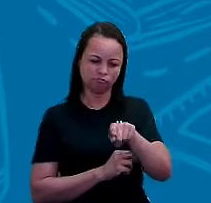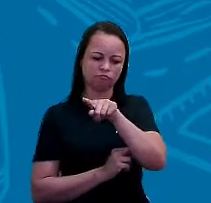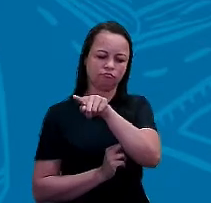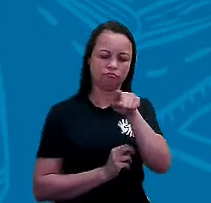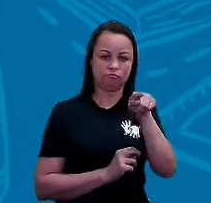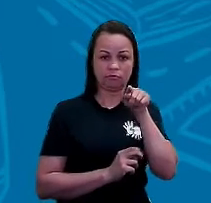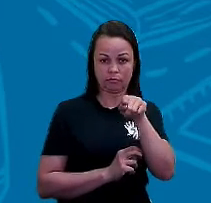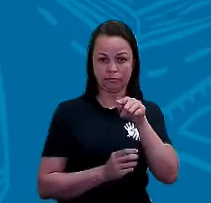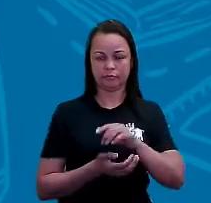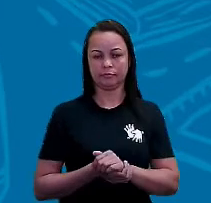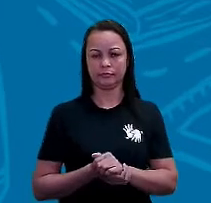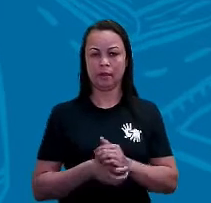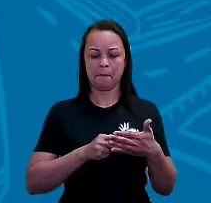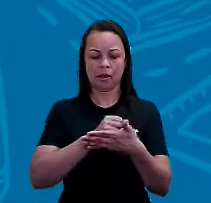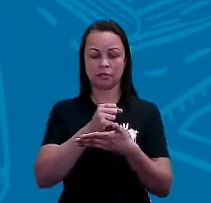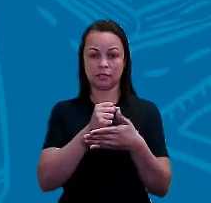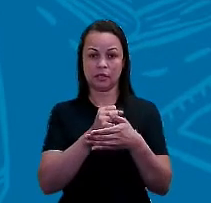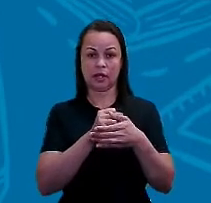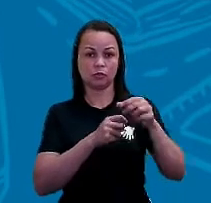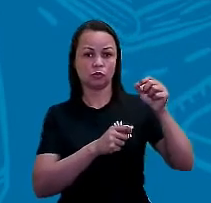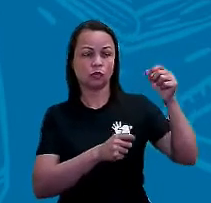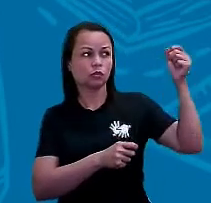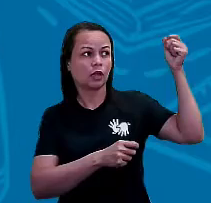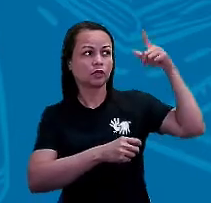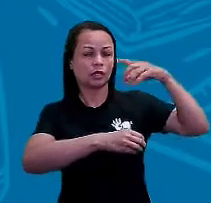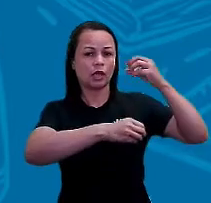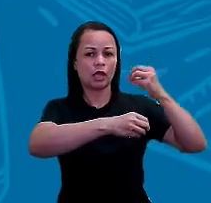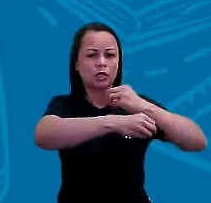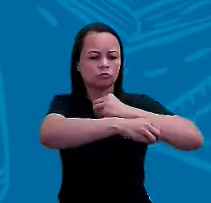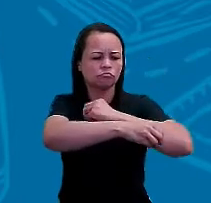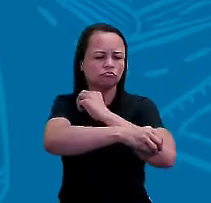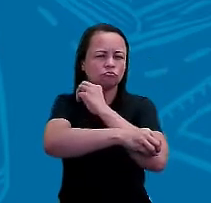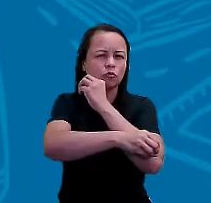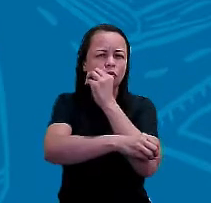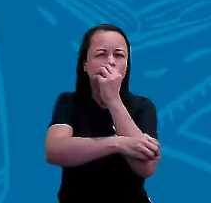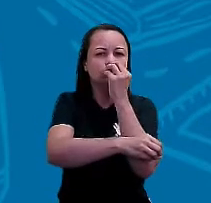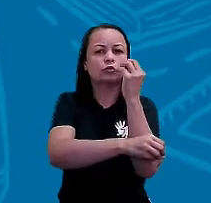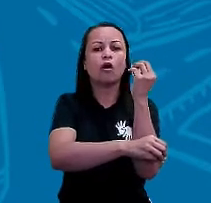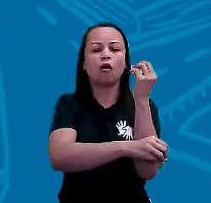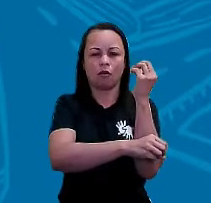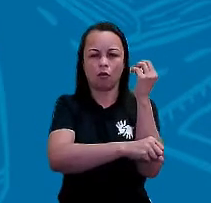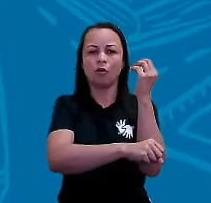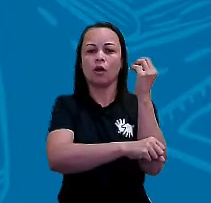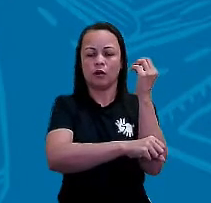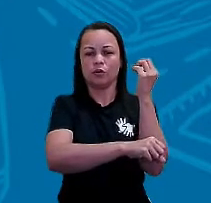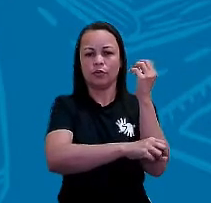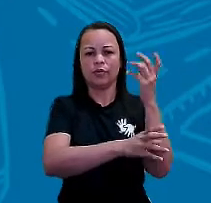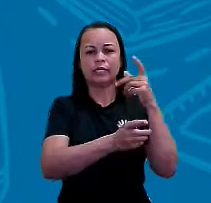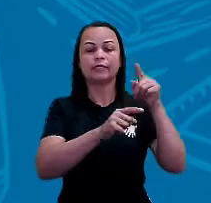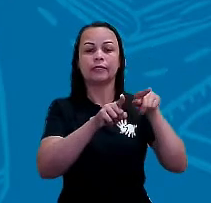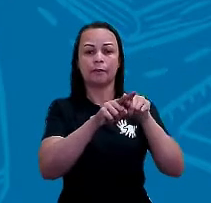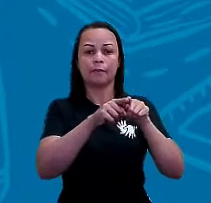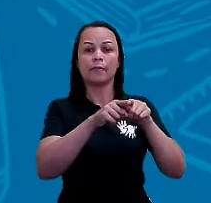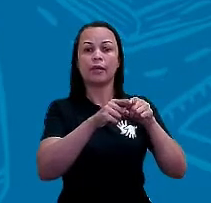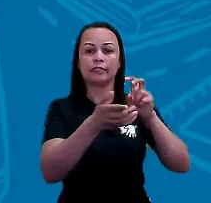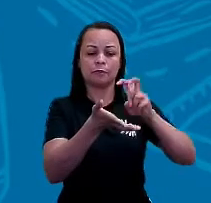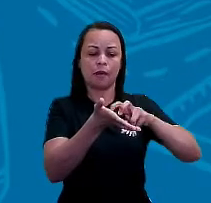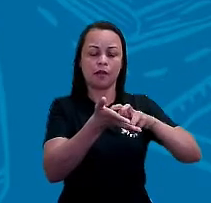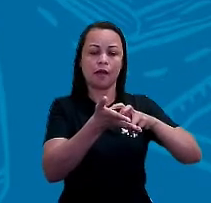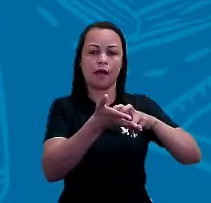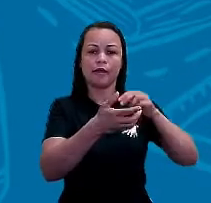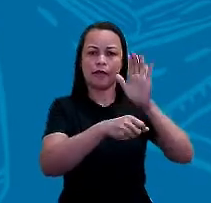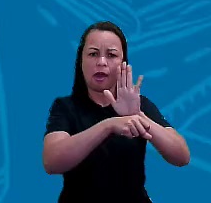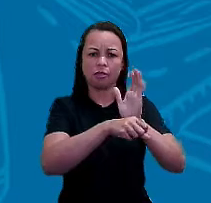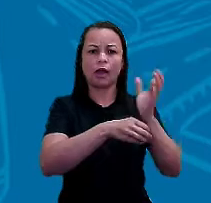baseado no nascer do sol, tá certo? Pela manhã cedinho, e lá no pôr do sol, no final da tarde, a gente